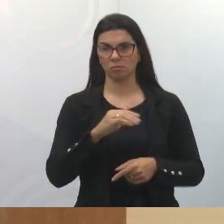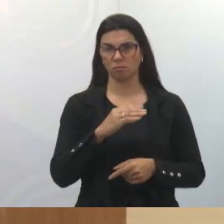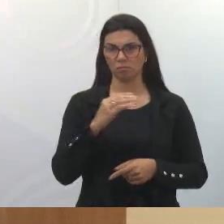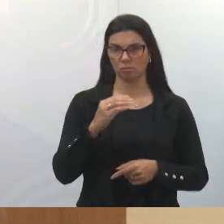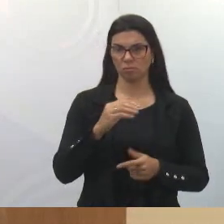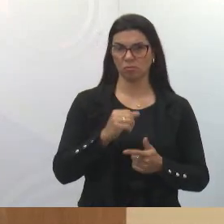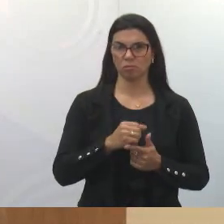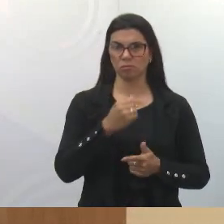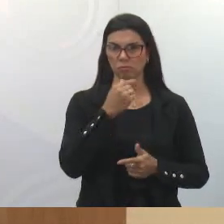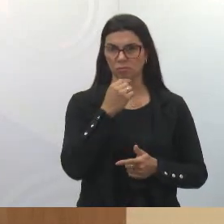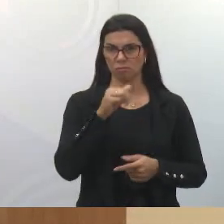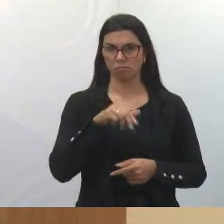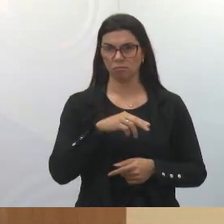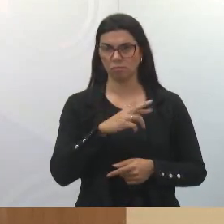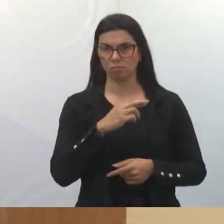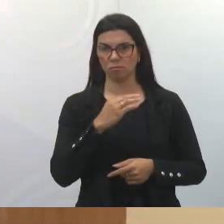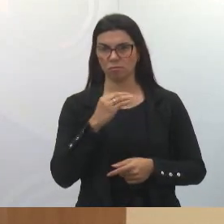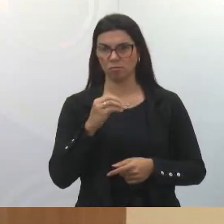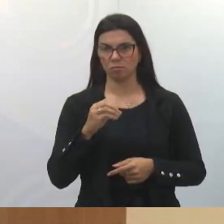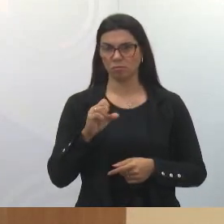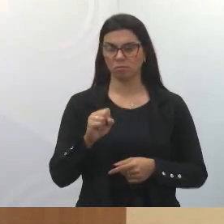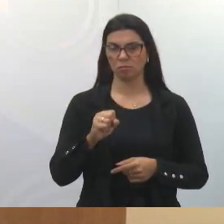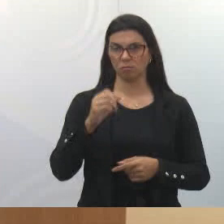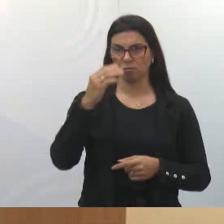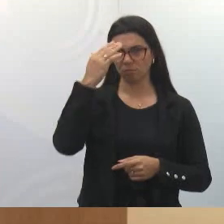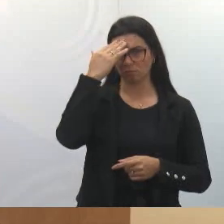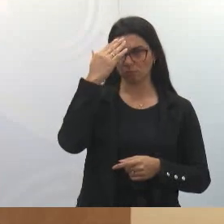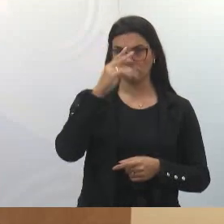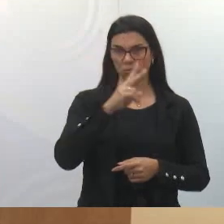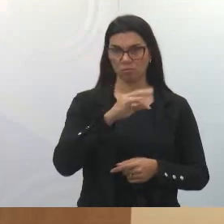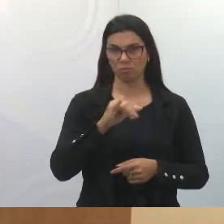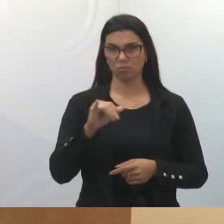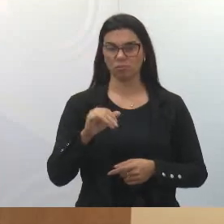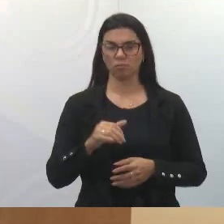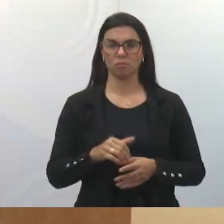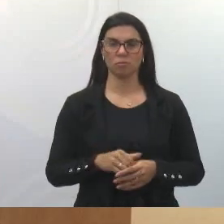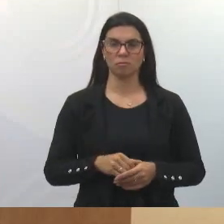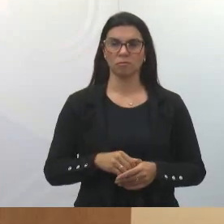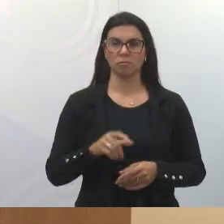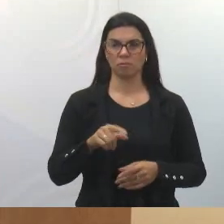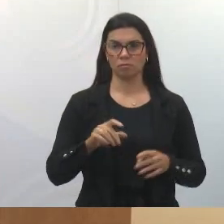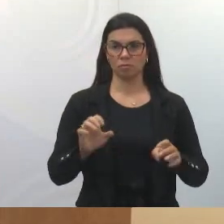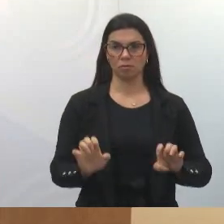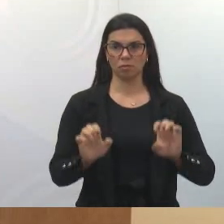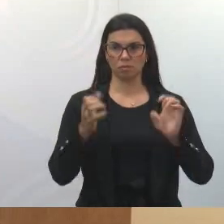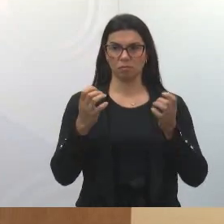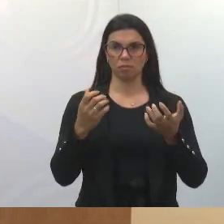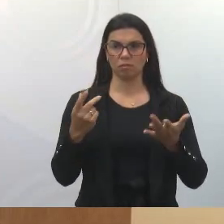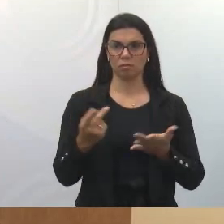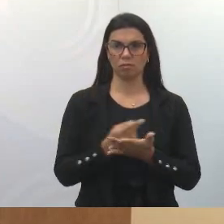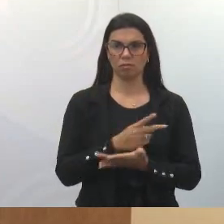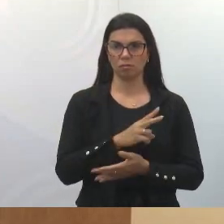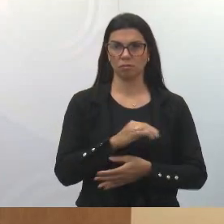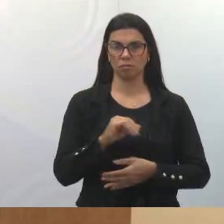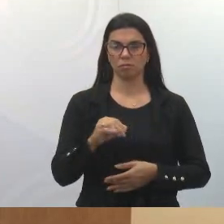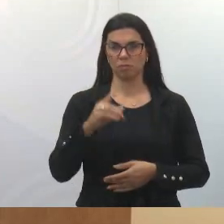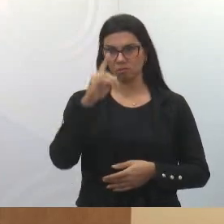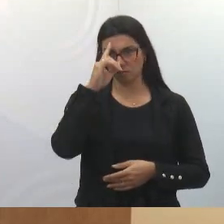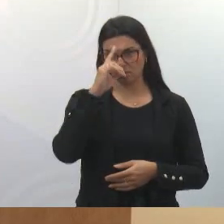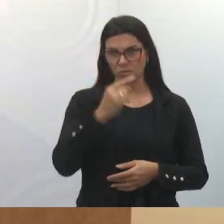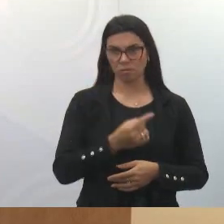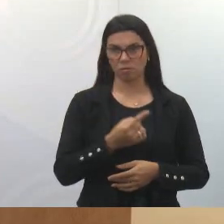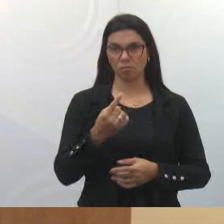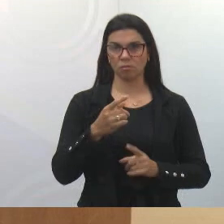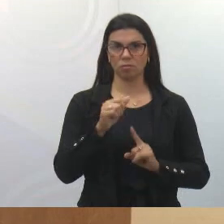do CEPAC irá agradecer no caso, tá bom? Então, esse é um evento que irá ocorrer no dia 11 de